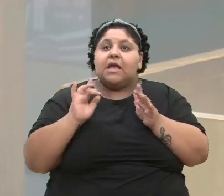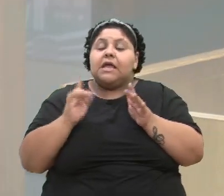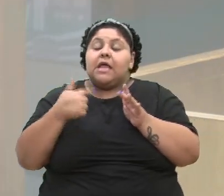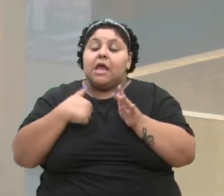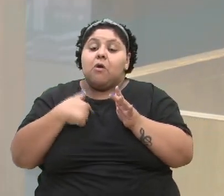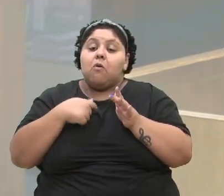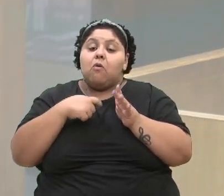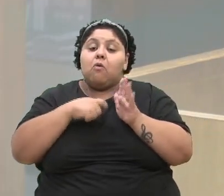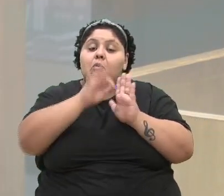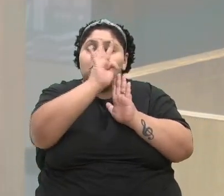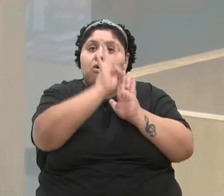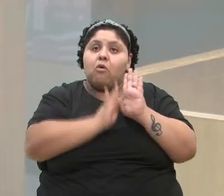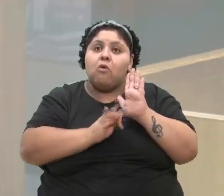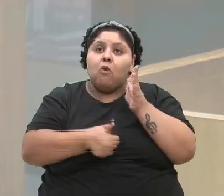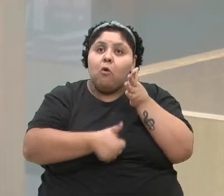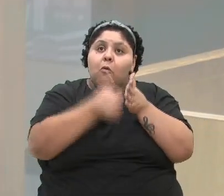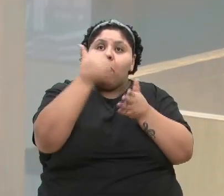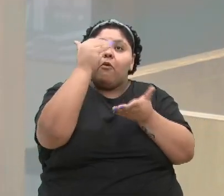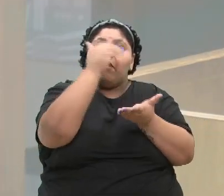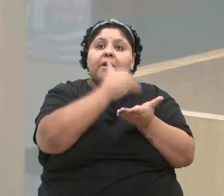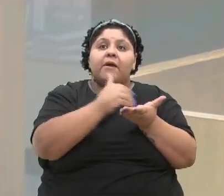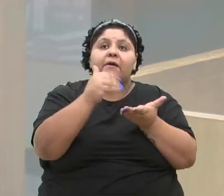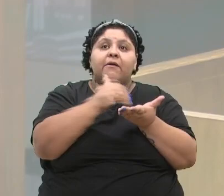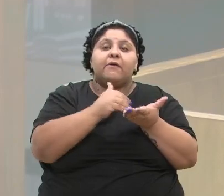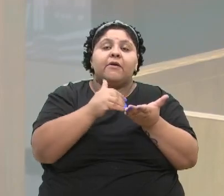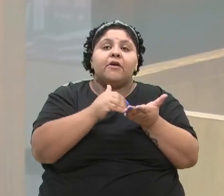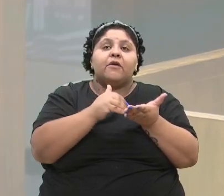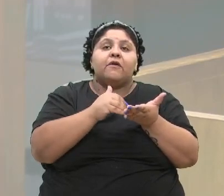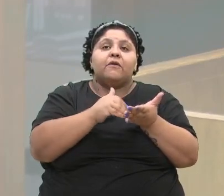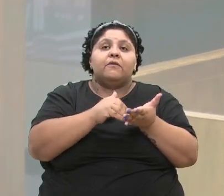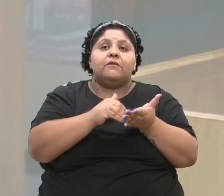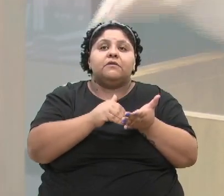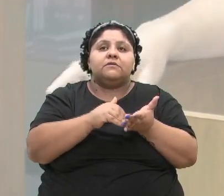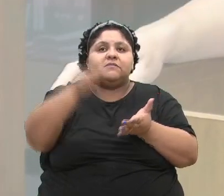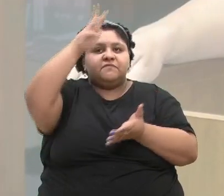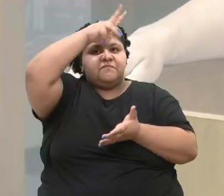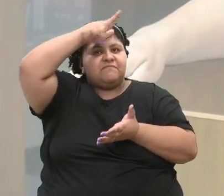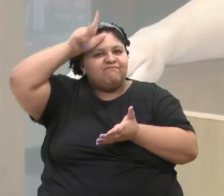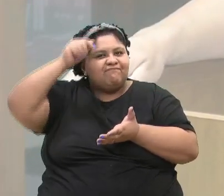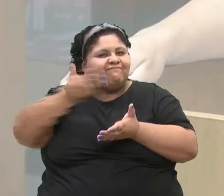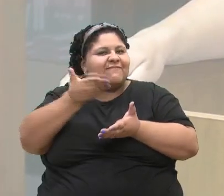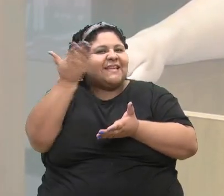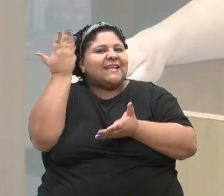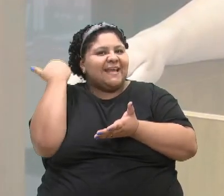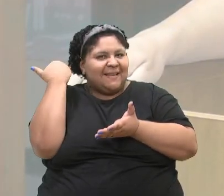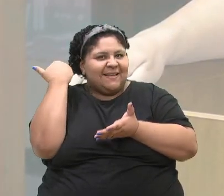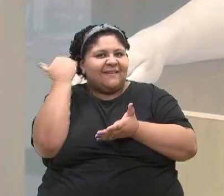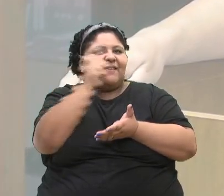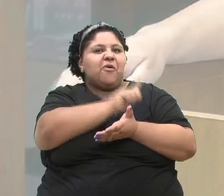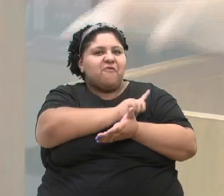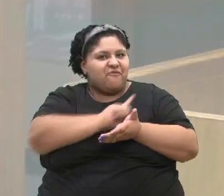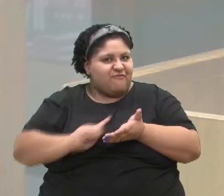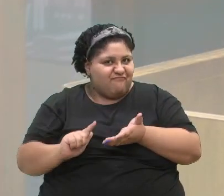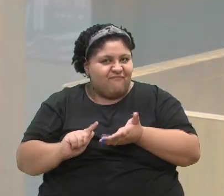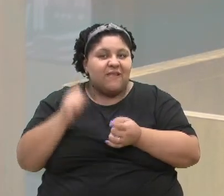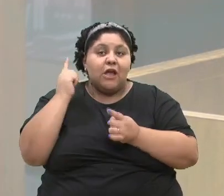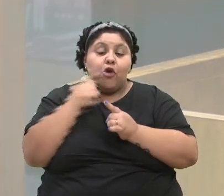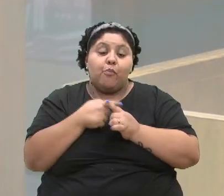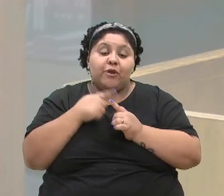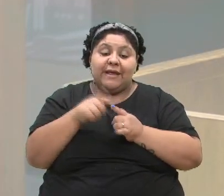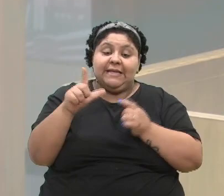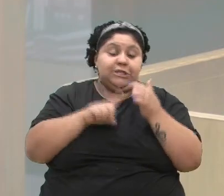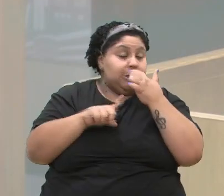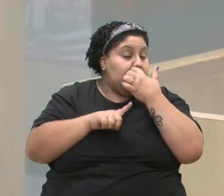o melhor secretário do município naquela gestão. Porque ele tinha